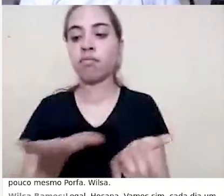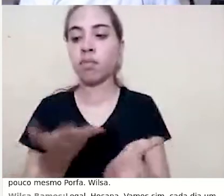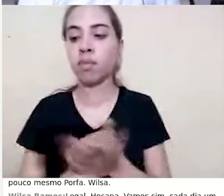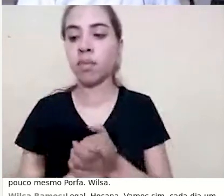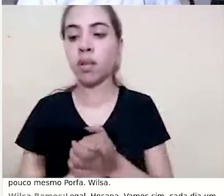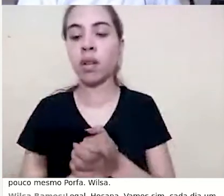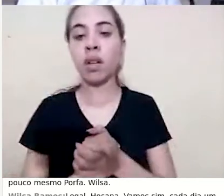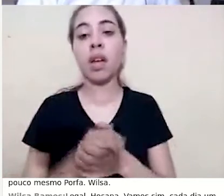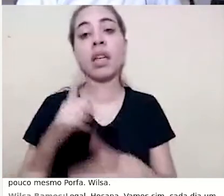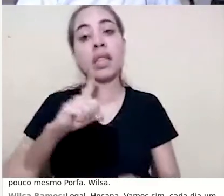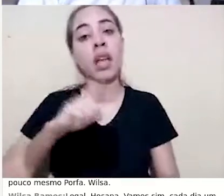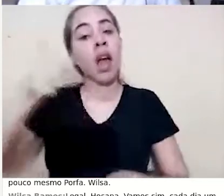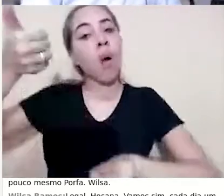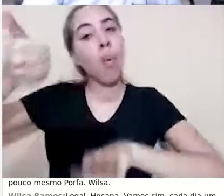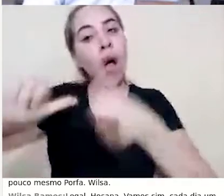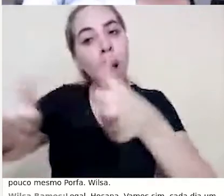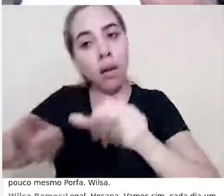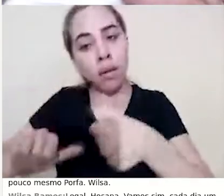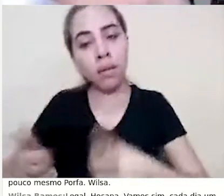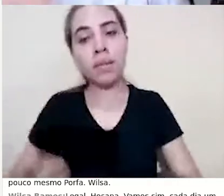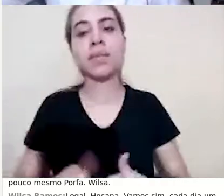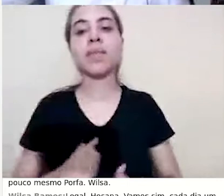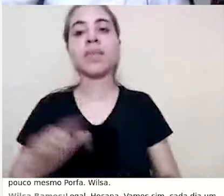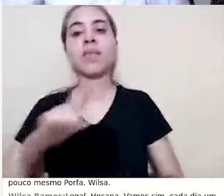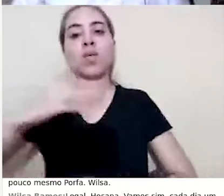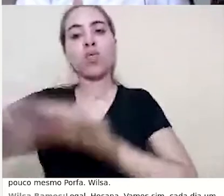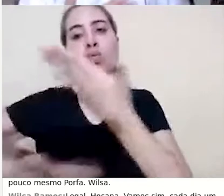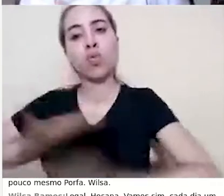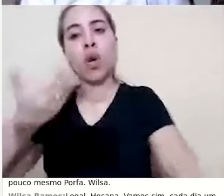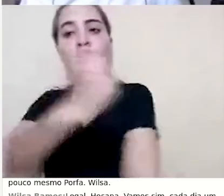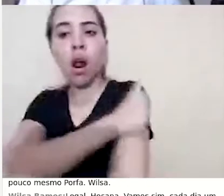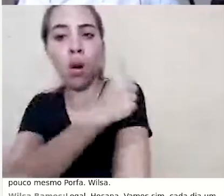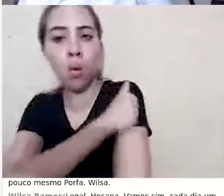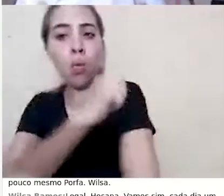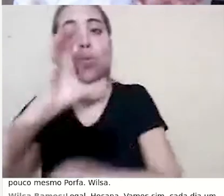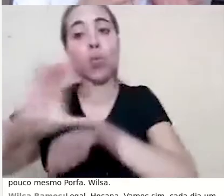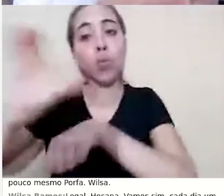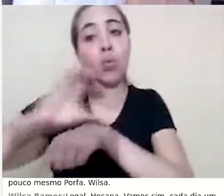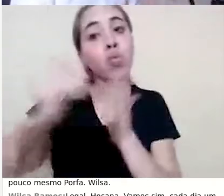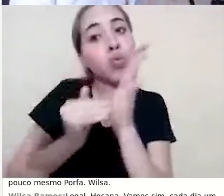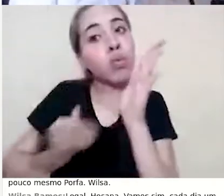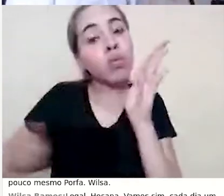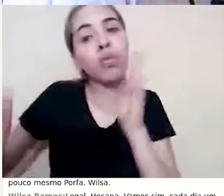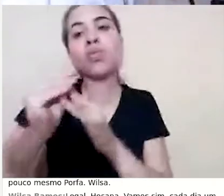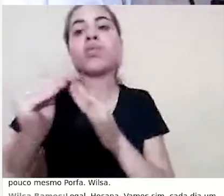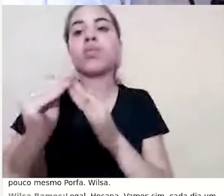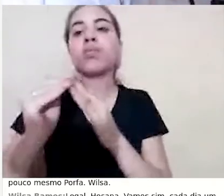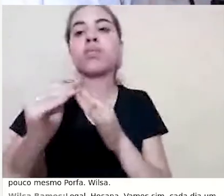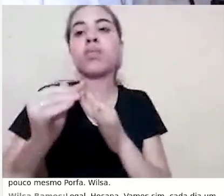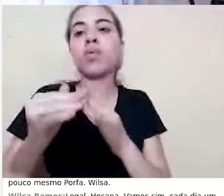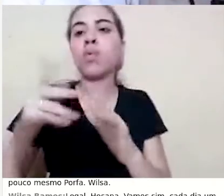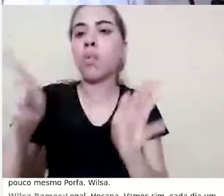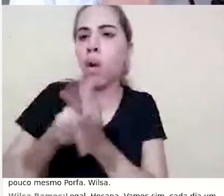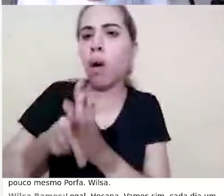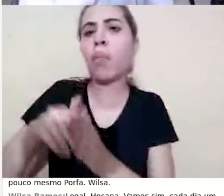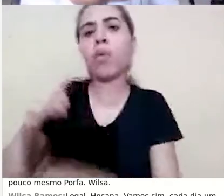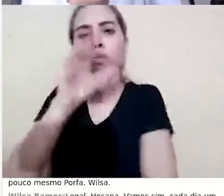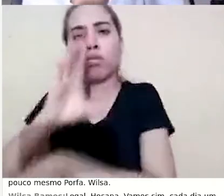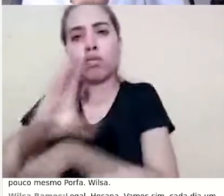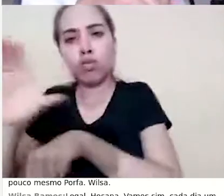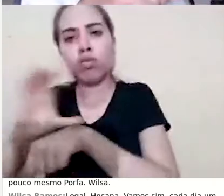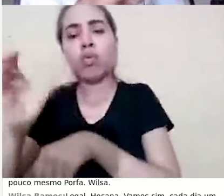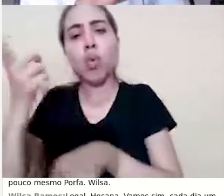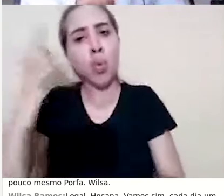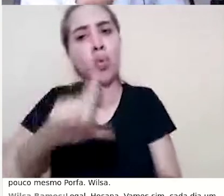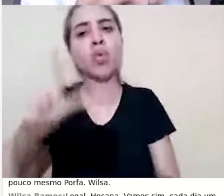análise da interação do aluno com o curso como um todo, e nesse recurso de participação do curso, eu consigo